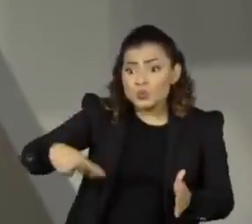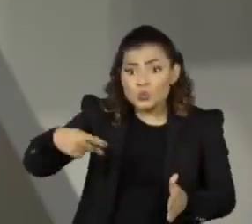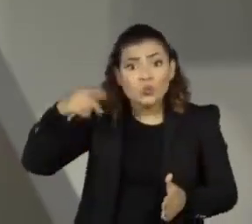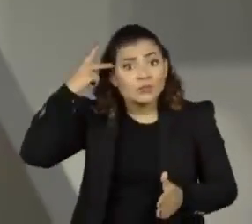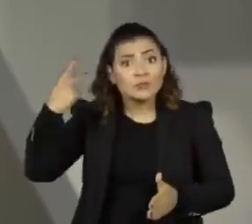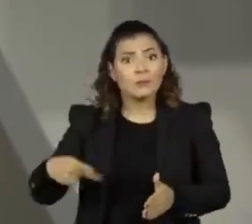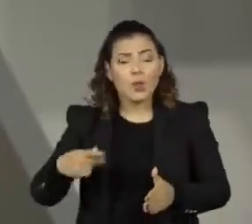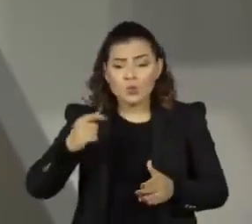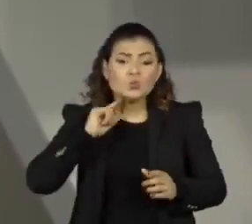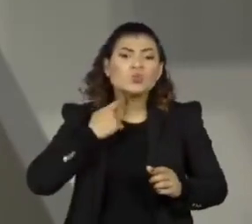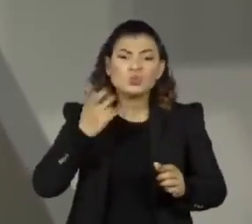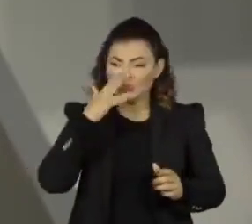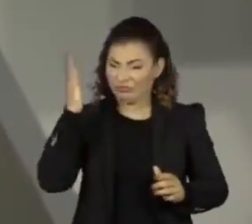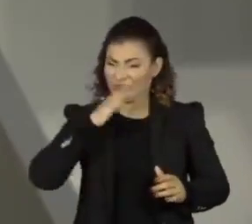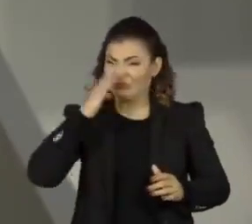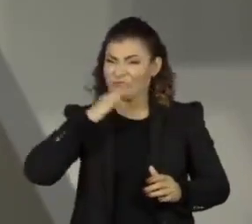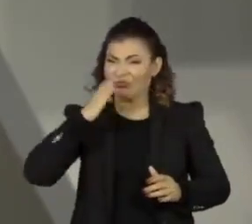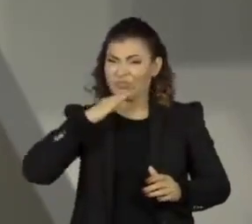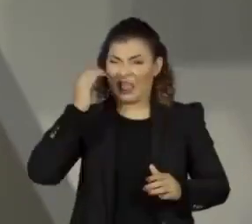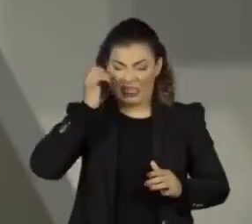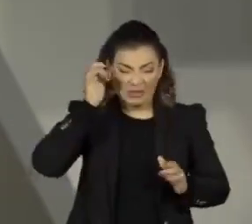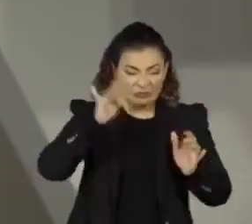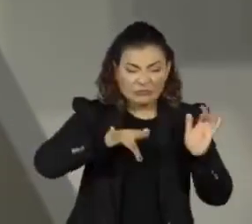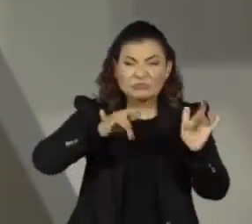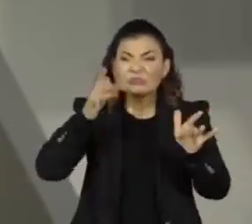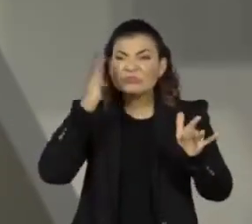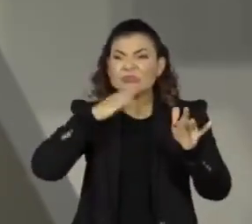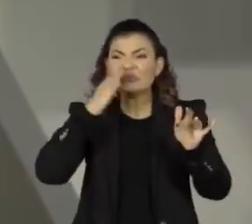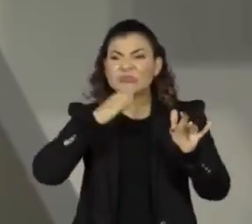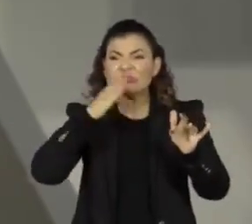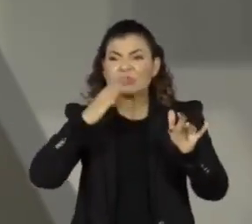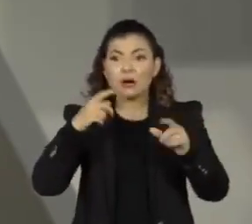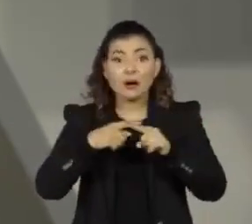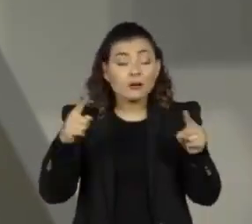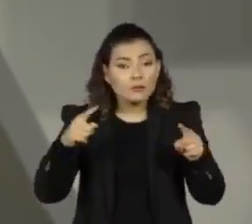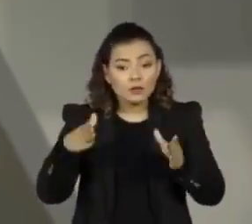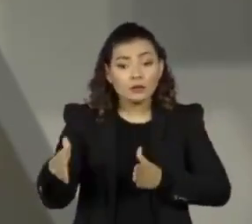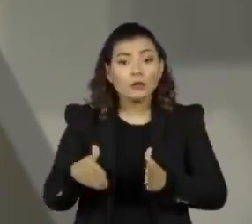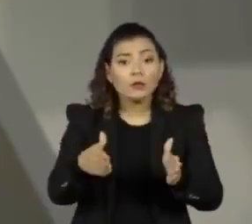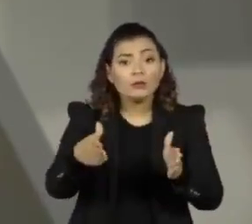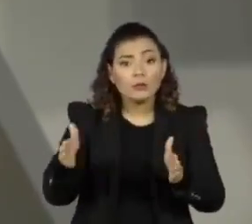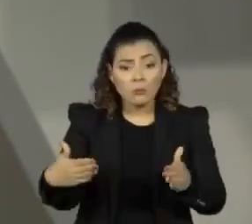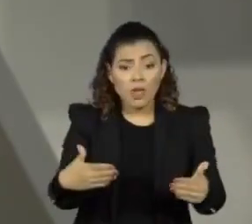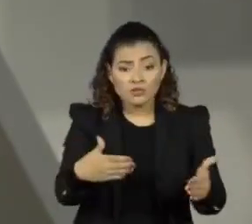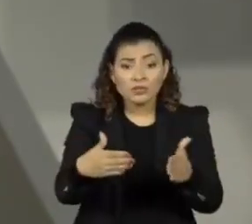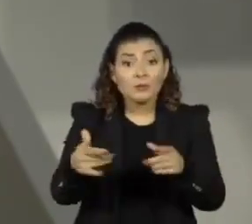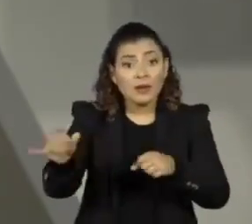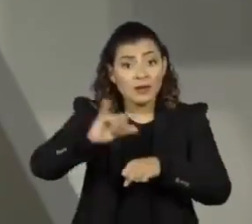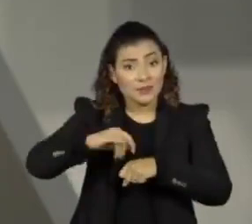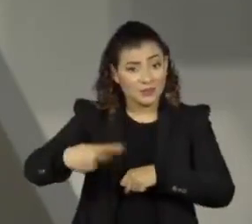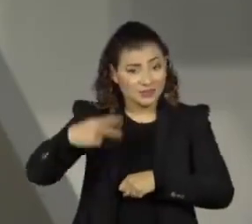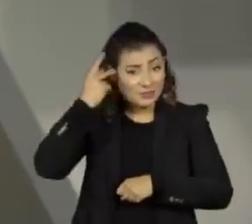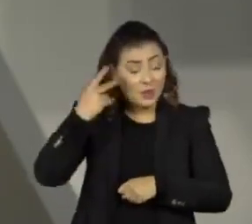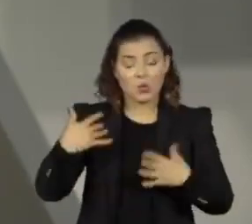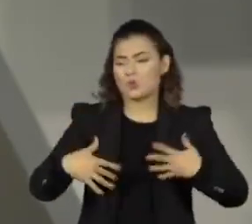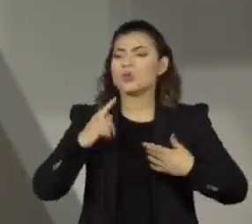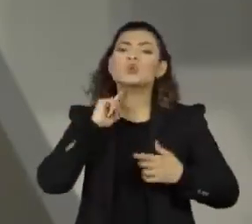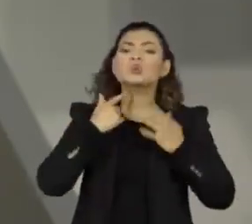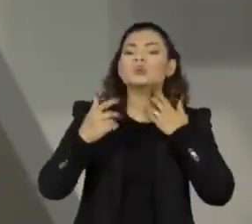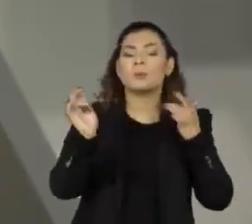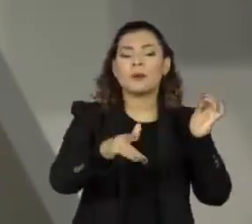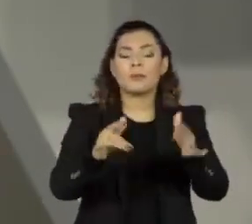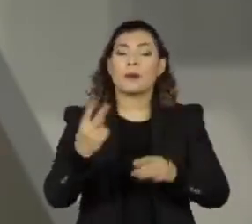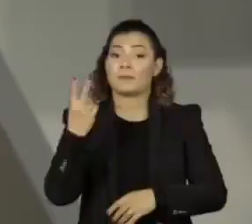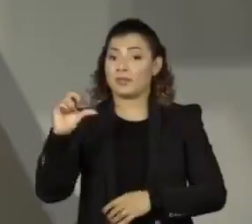chama atenção inclusive pelo cheiro. O fato não deveria ser uma surpresa, afinal o rio é lugar de peixe, mas na capital a poluição dos rios